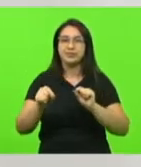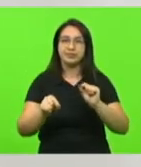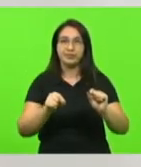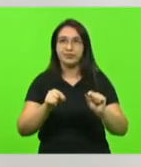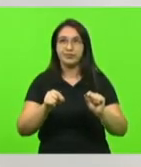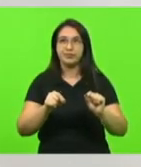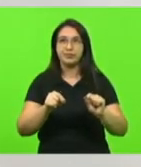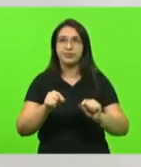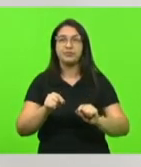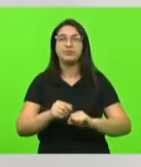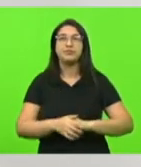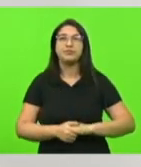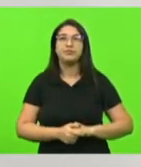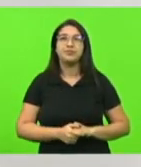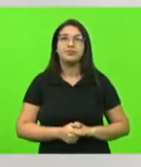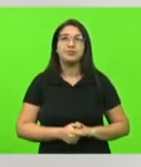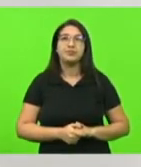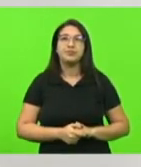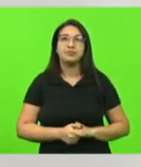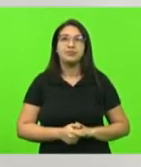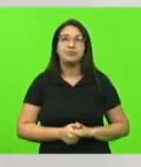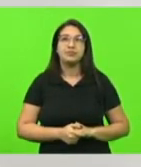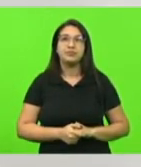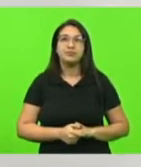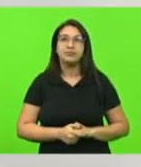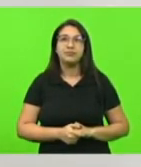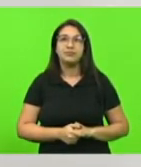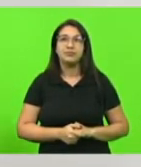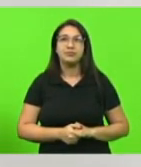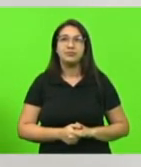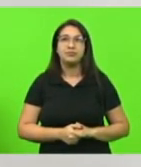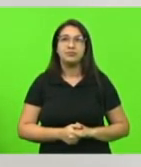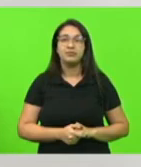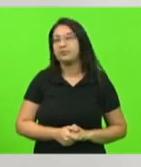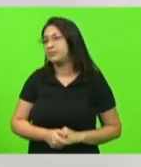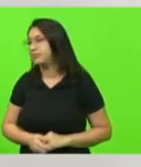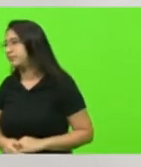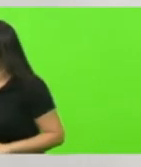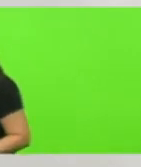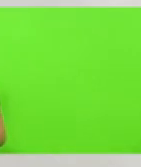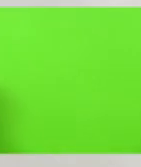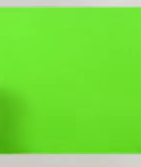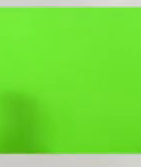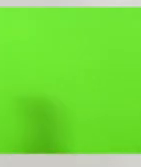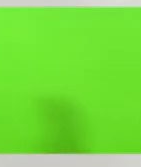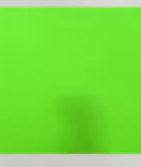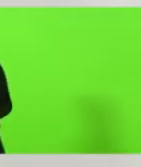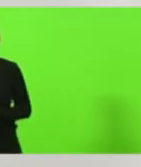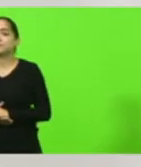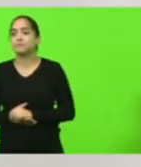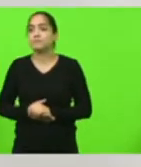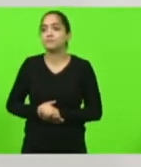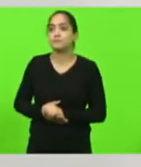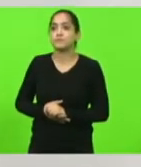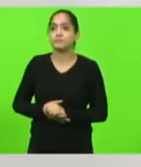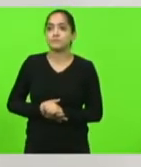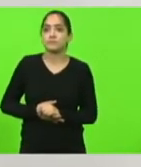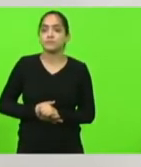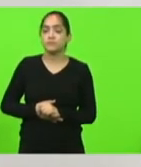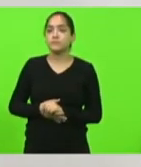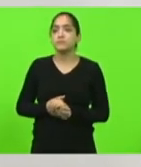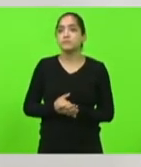conseguir as nossas ou parte dessas reivindicações que são